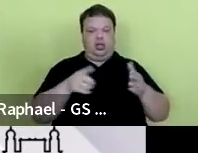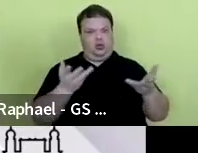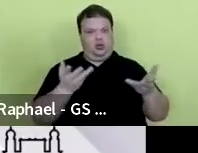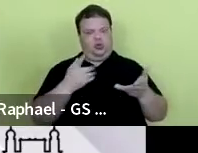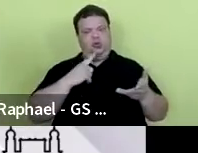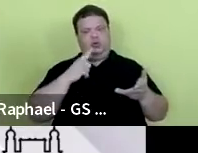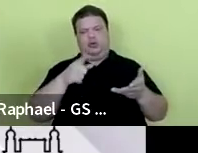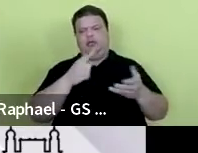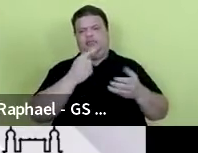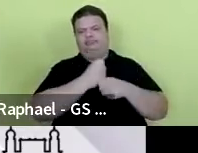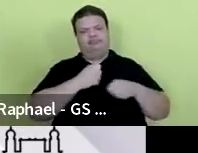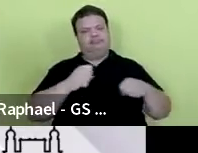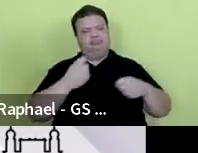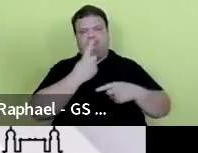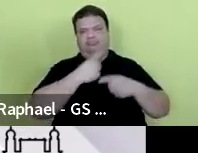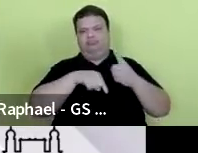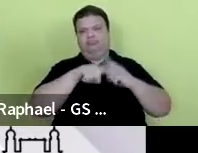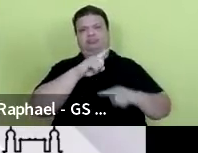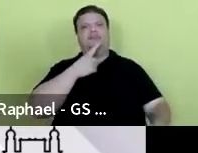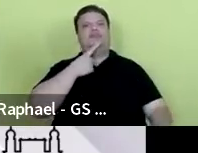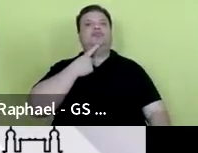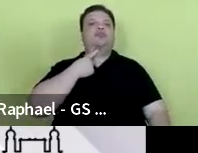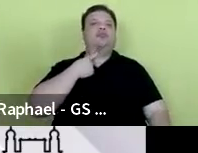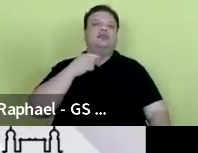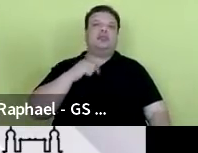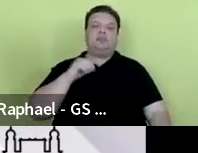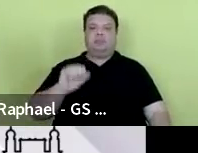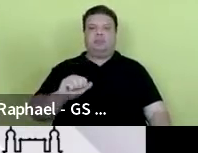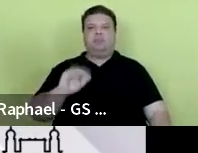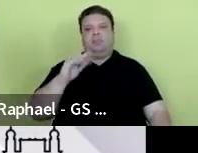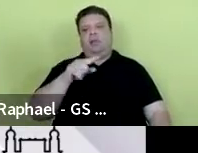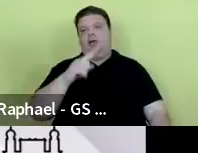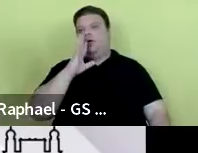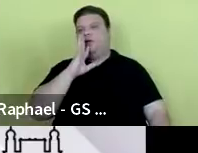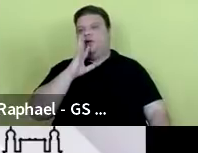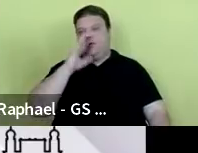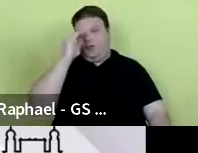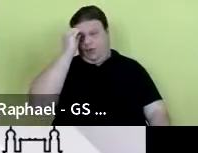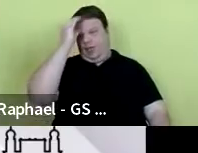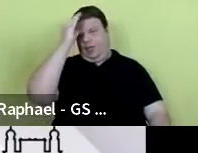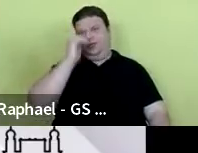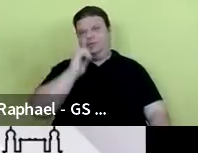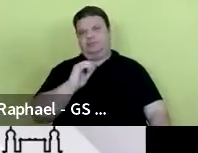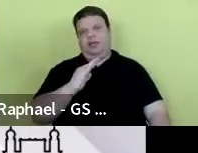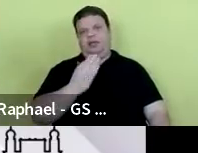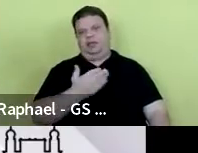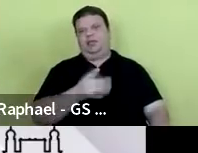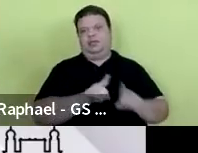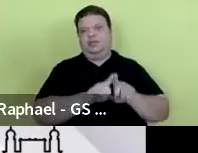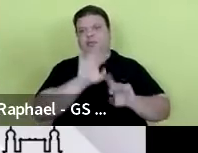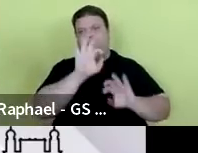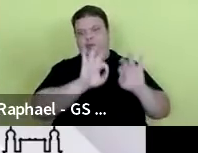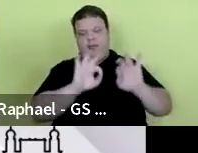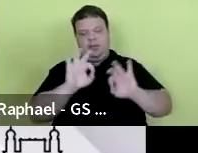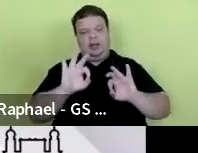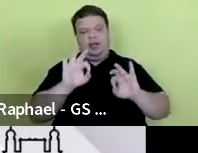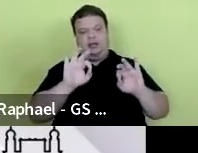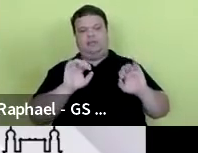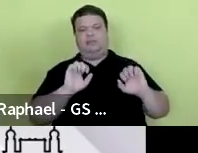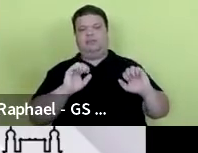gana, aquele desejo de conhecer mais, de preparados que